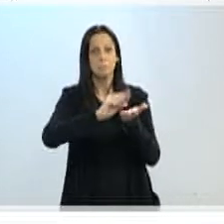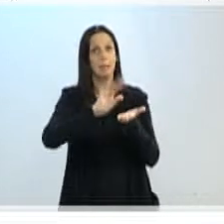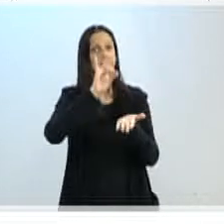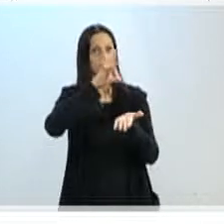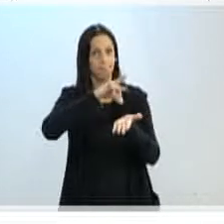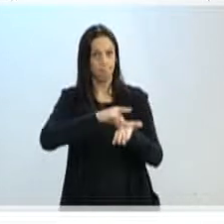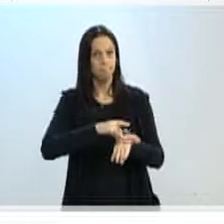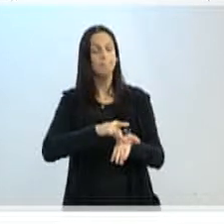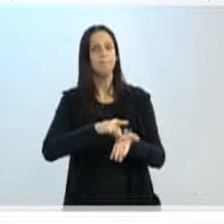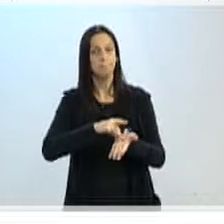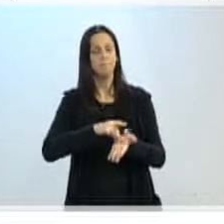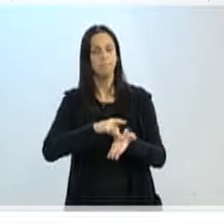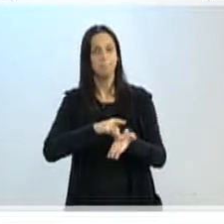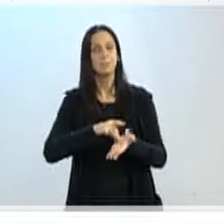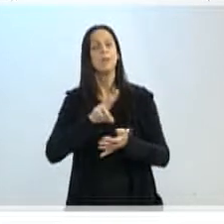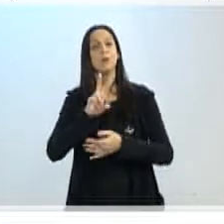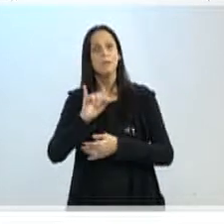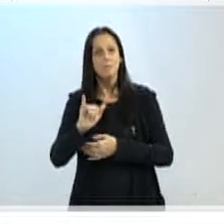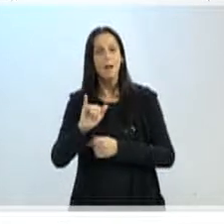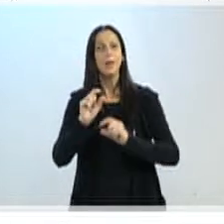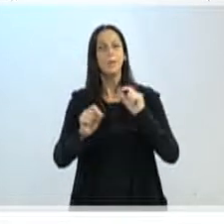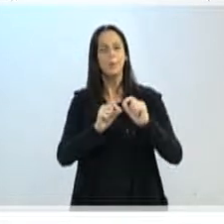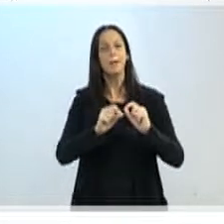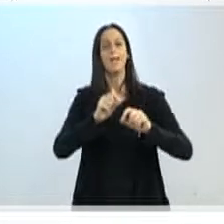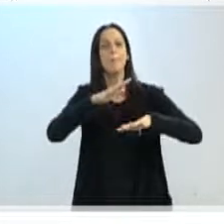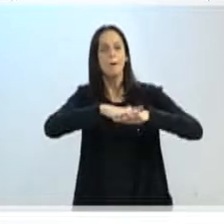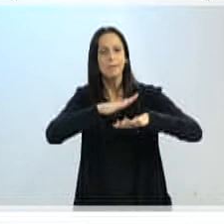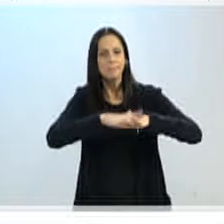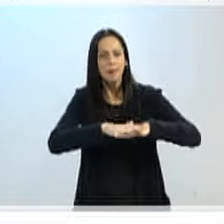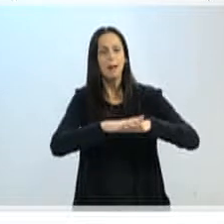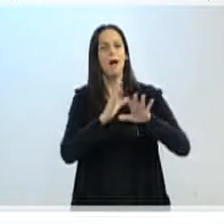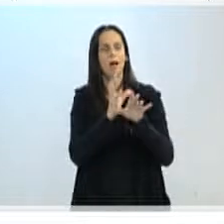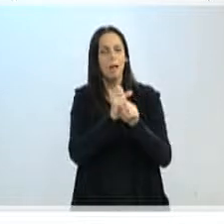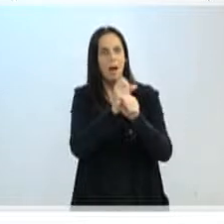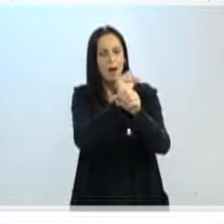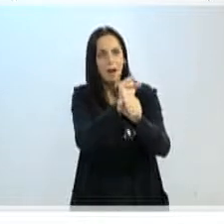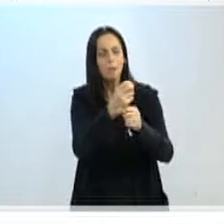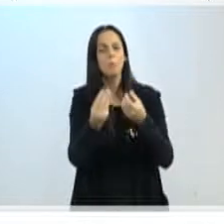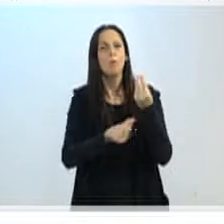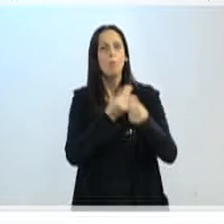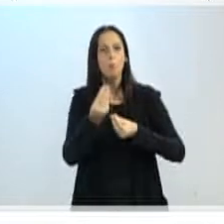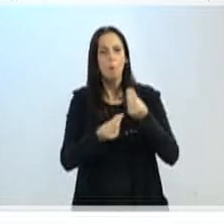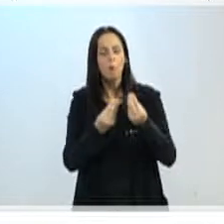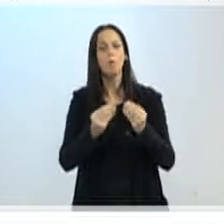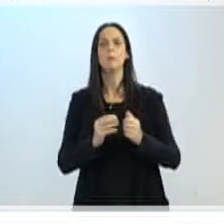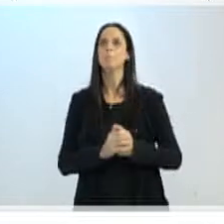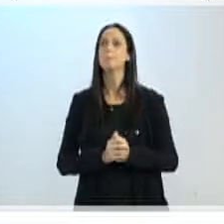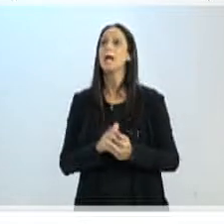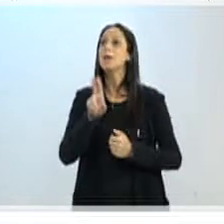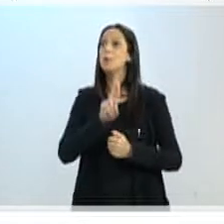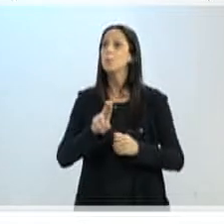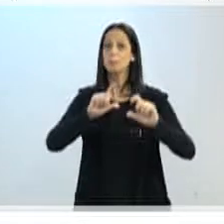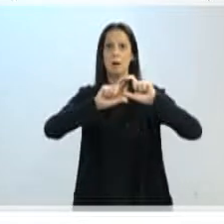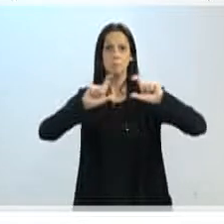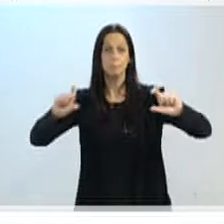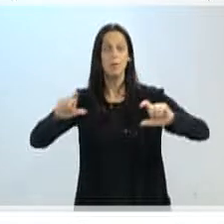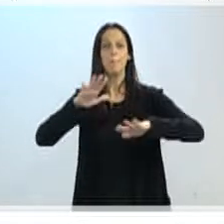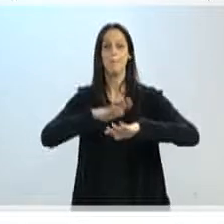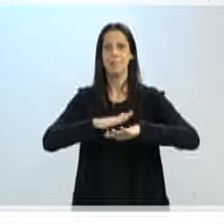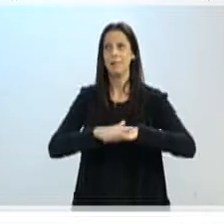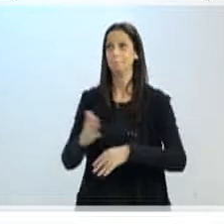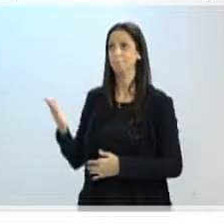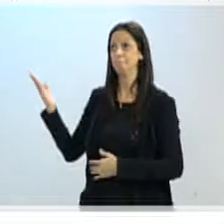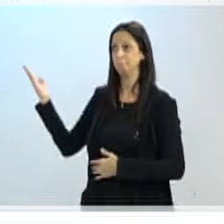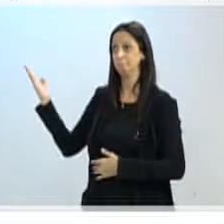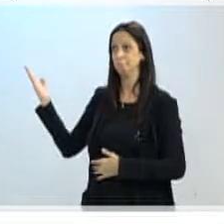isso vai para o fluxo de caixa, que é calculado, fluxo de caixa livre, aplicam-se essas fórmulas, que não somos nós